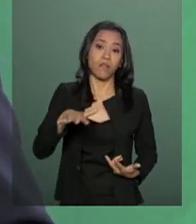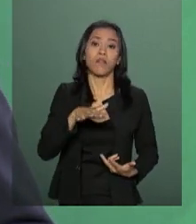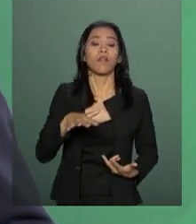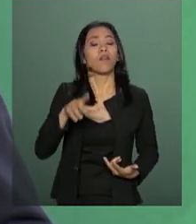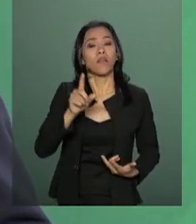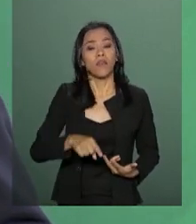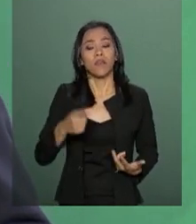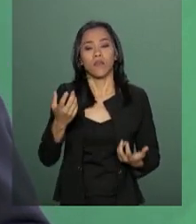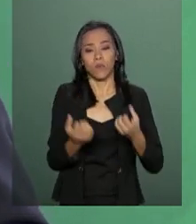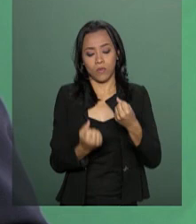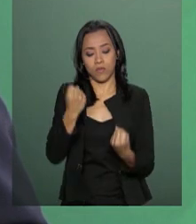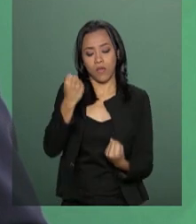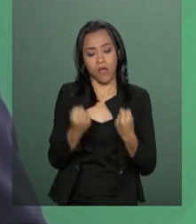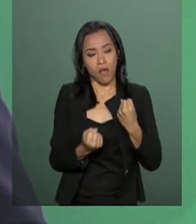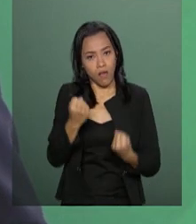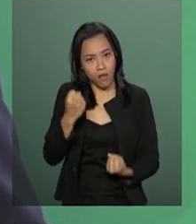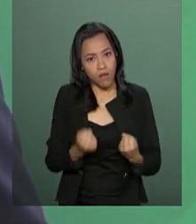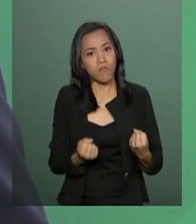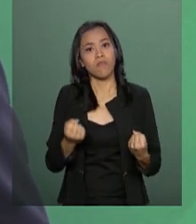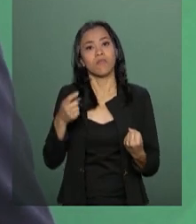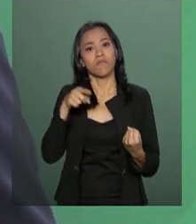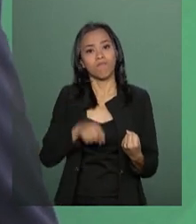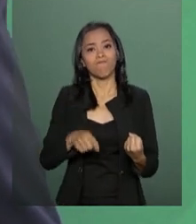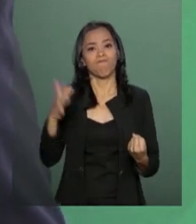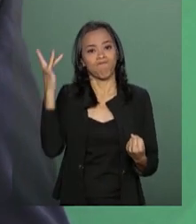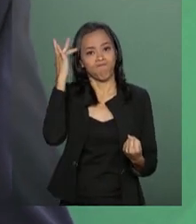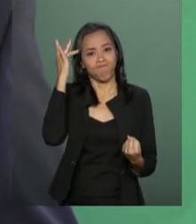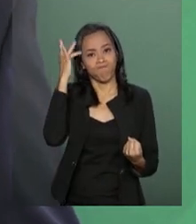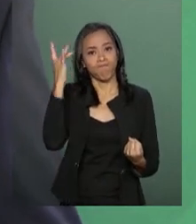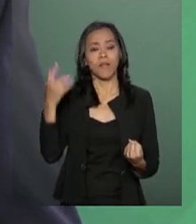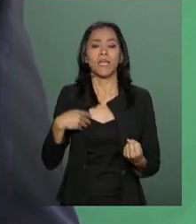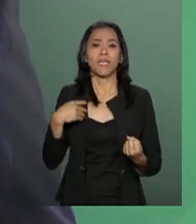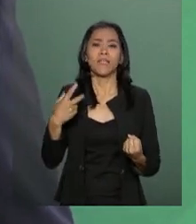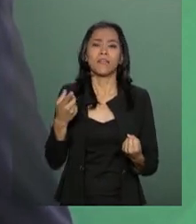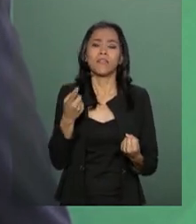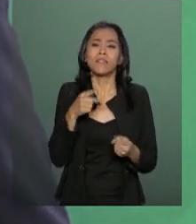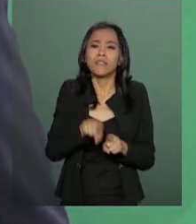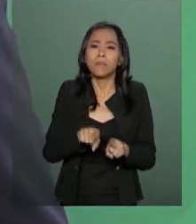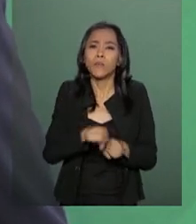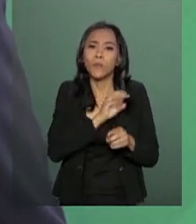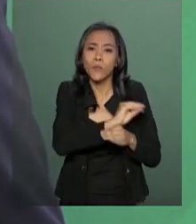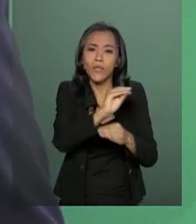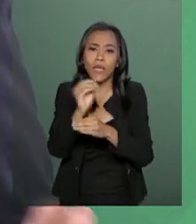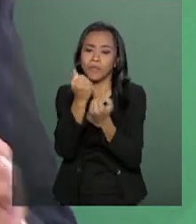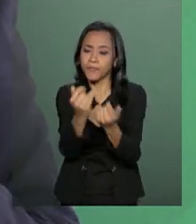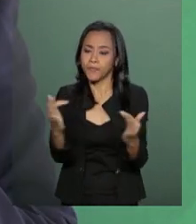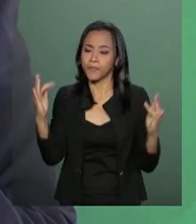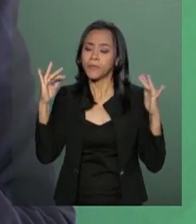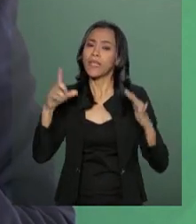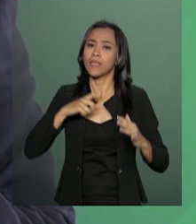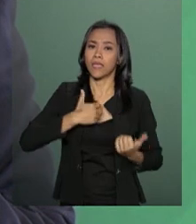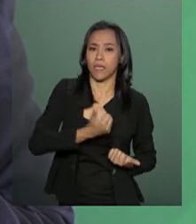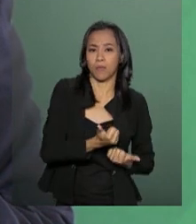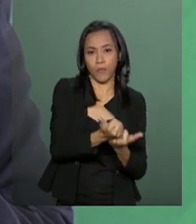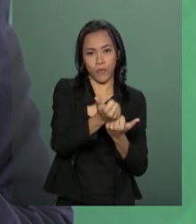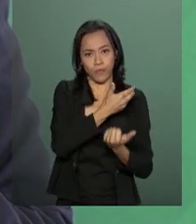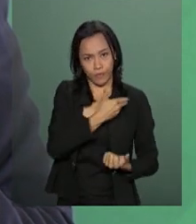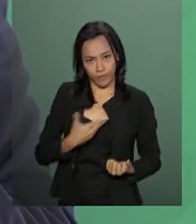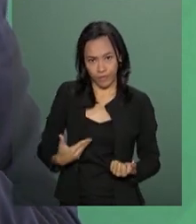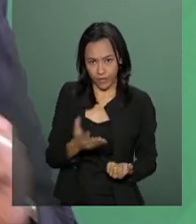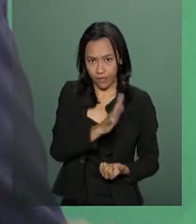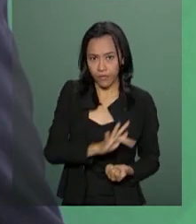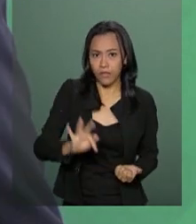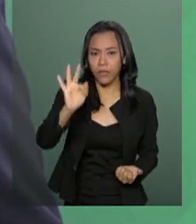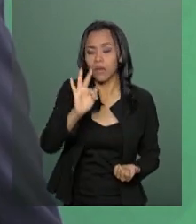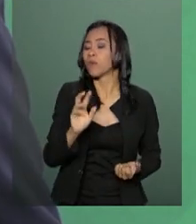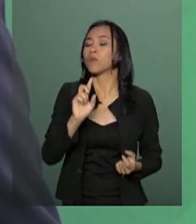eficientes e ambientalmente amigáveis, contam com incentivos do governo federal em várias frentes. Uma delas